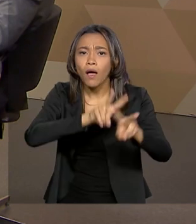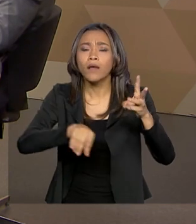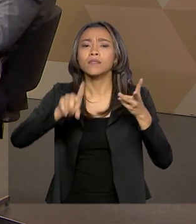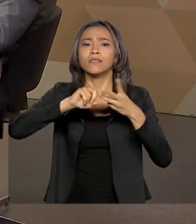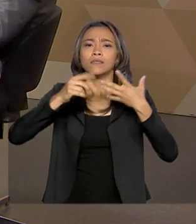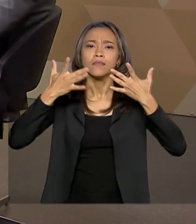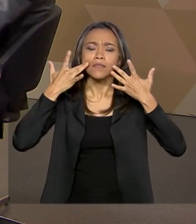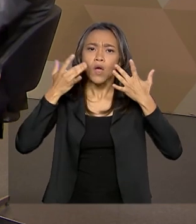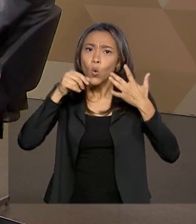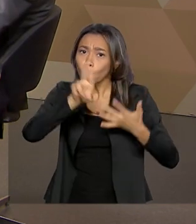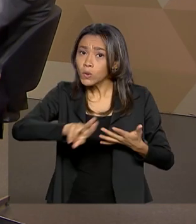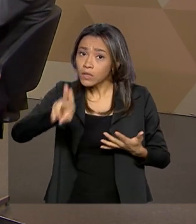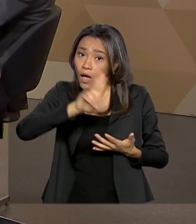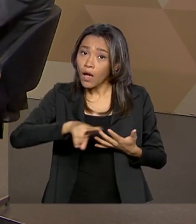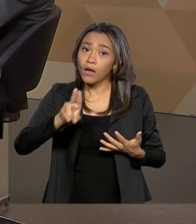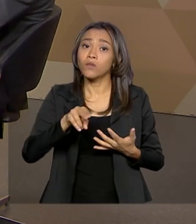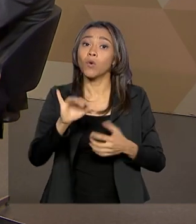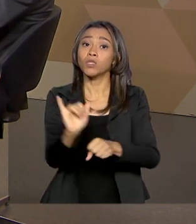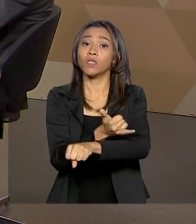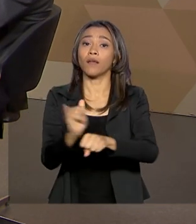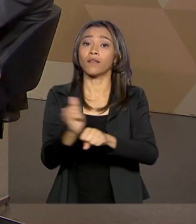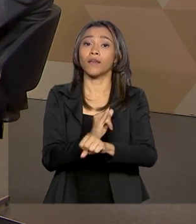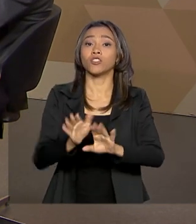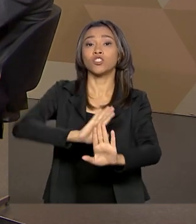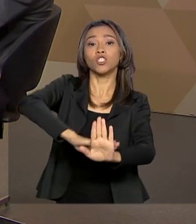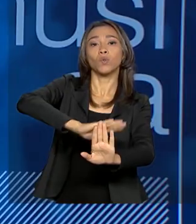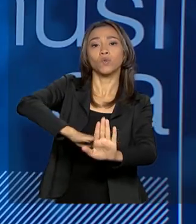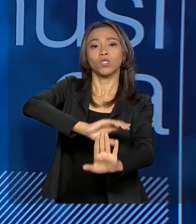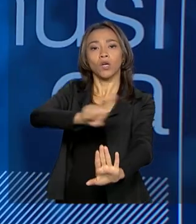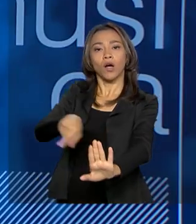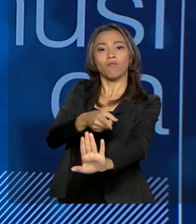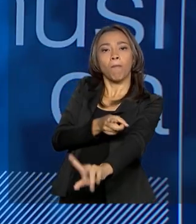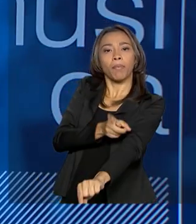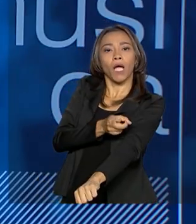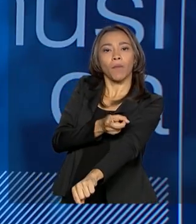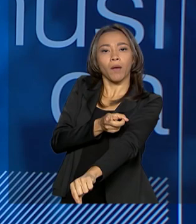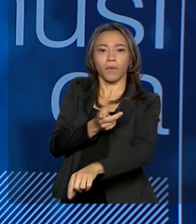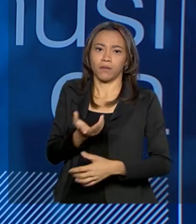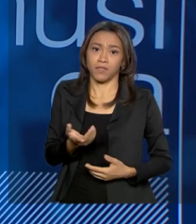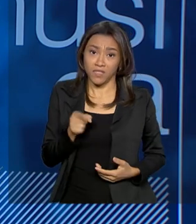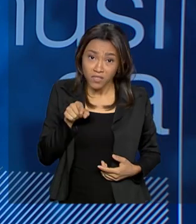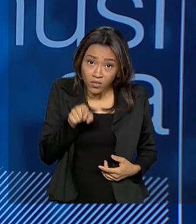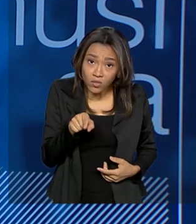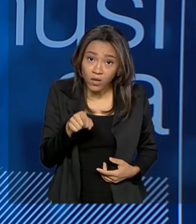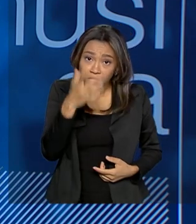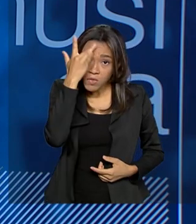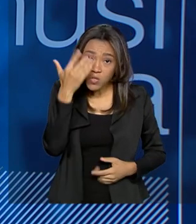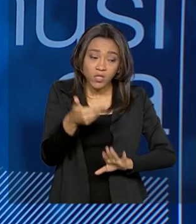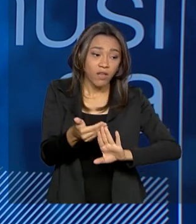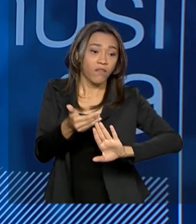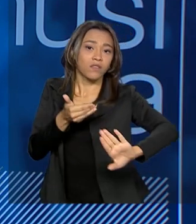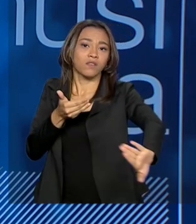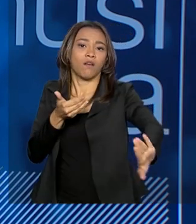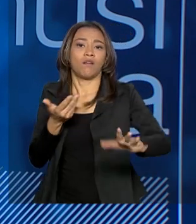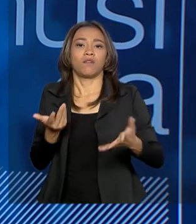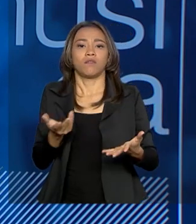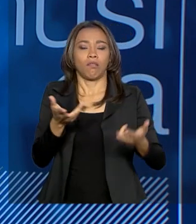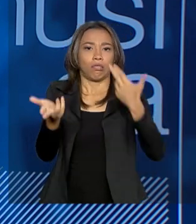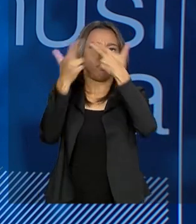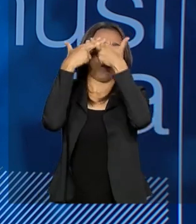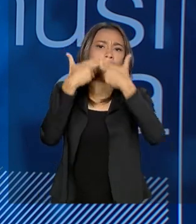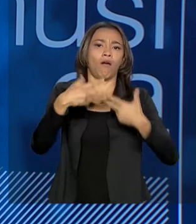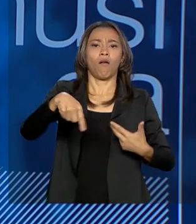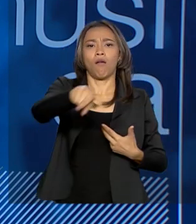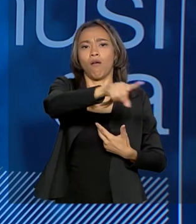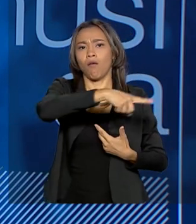usados como veículo de propaganda ideológica. E isso afastou demais o público, causou um trauma muito grande, eu